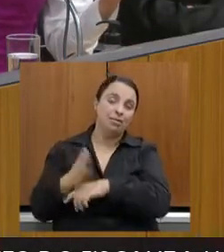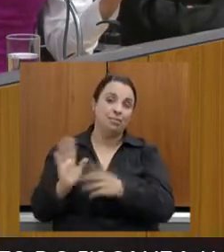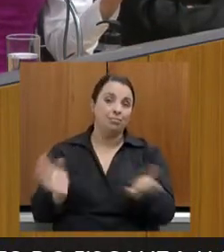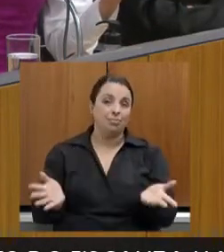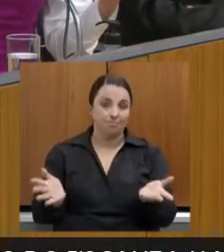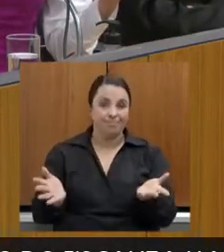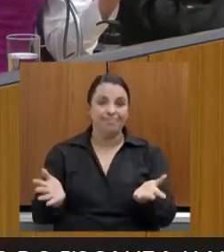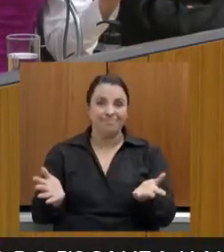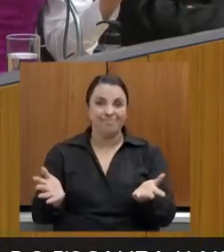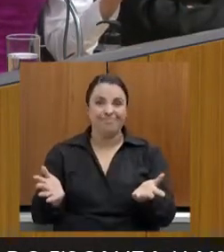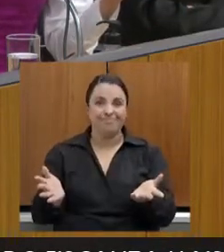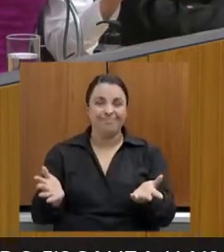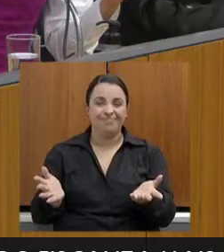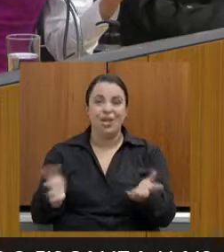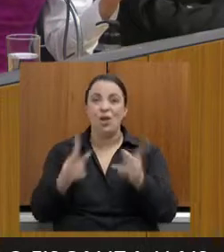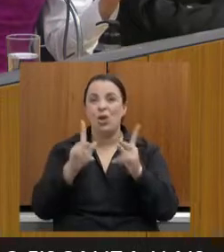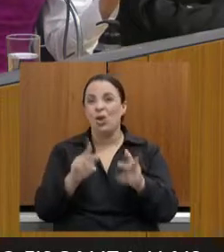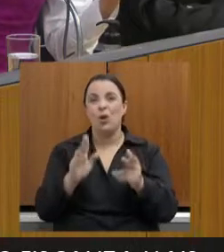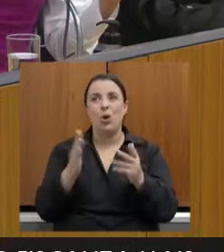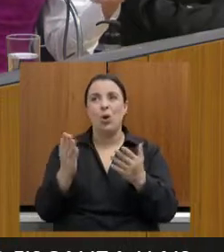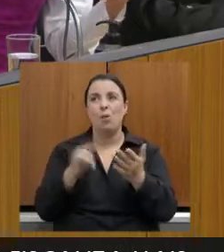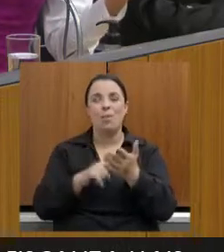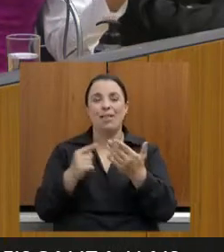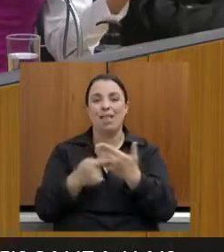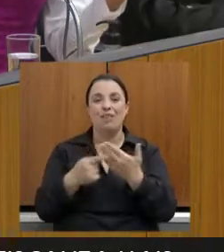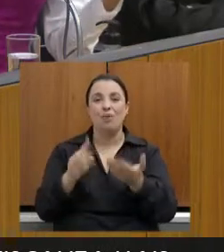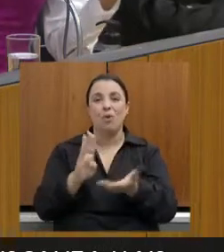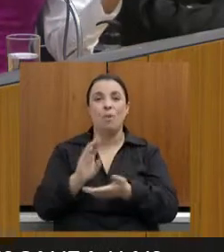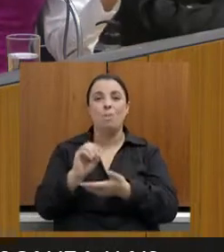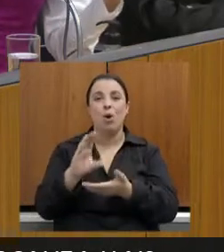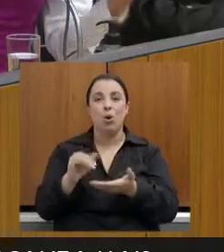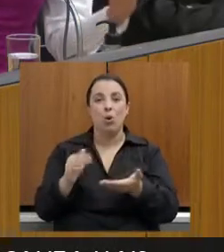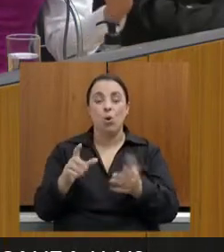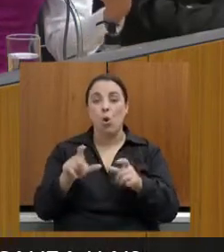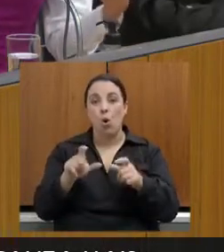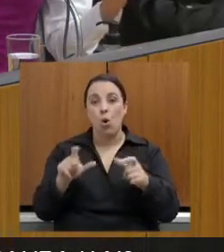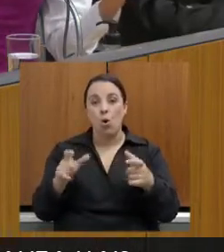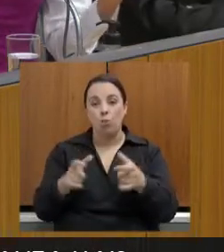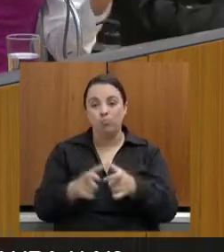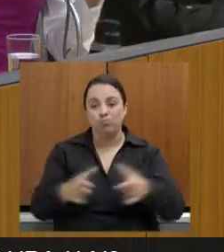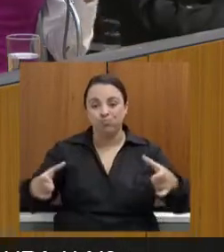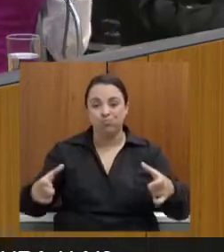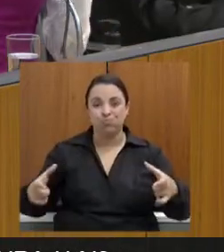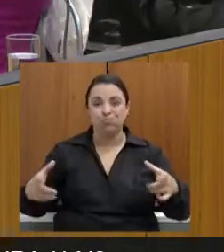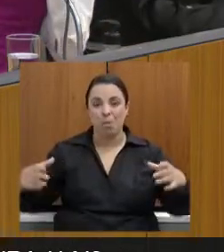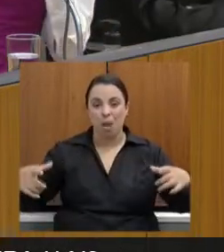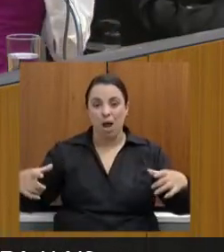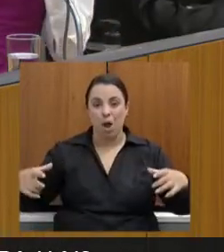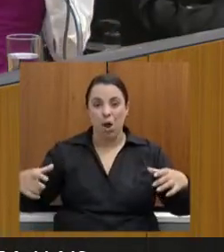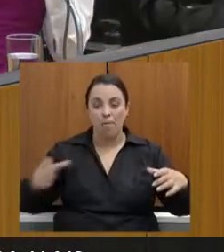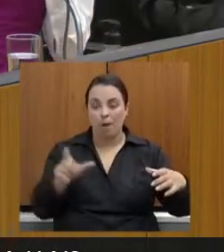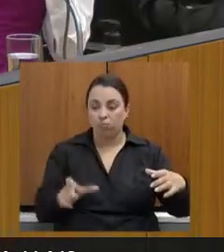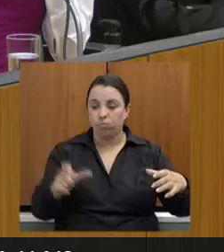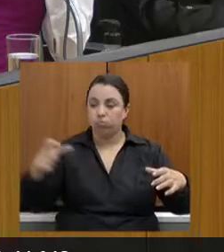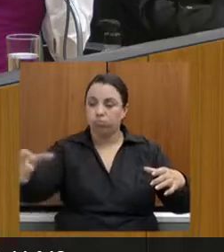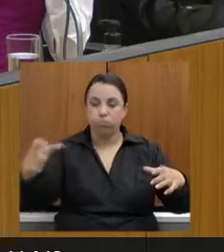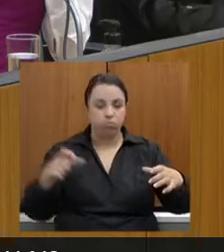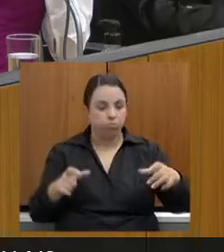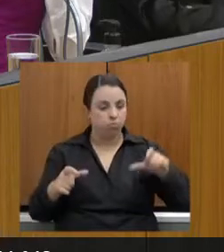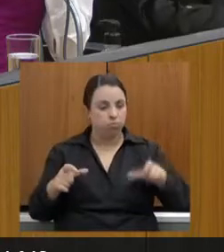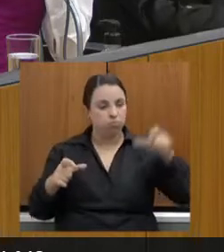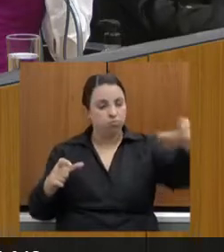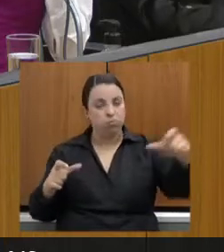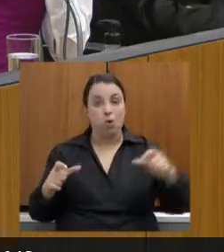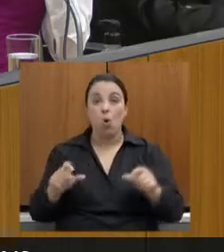você consiga disponibilizar recursos com valor mínimo, que, de fato, possa fazer a diferença para o